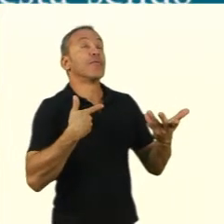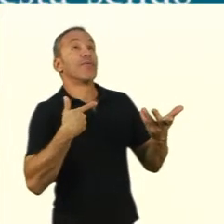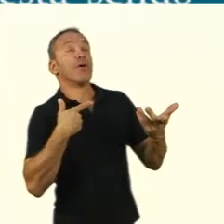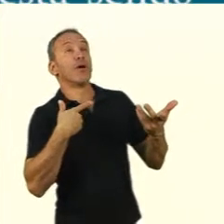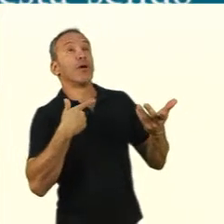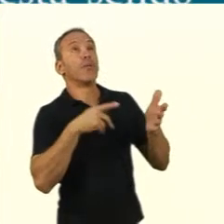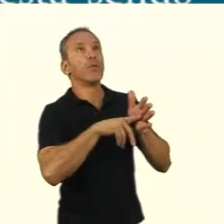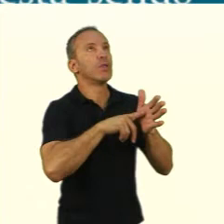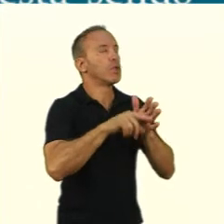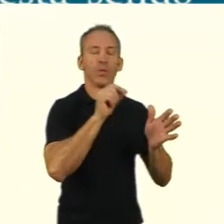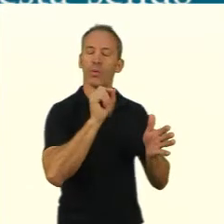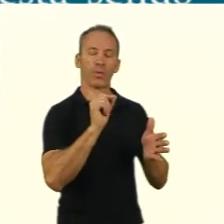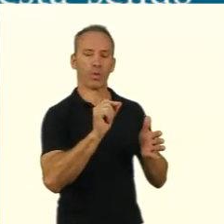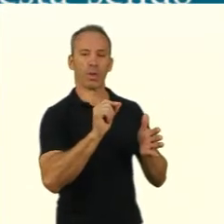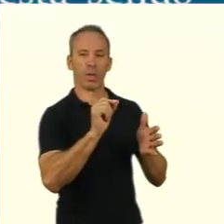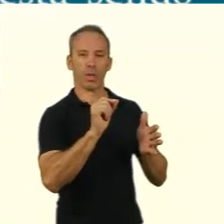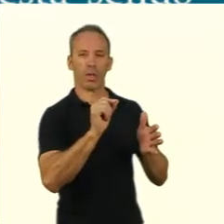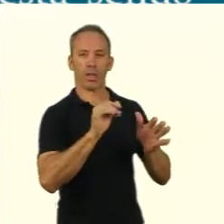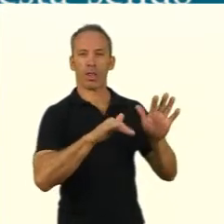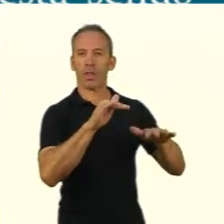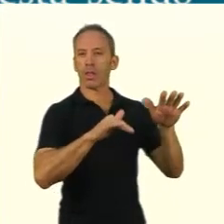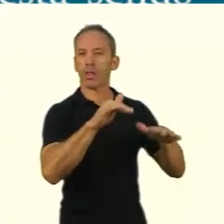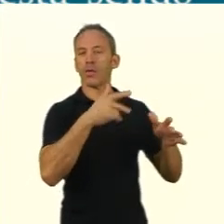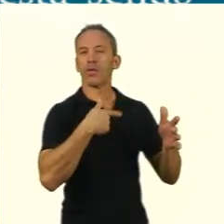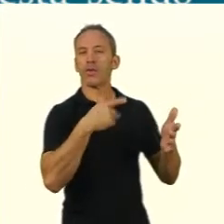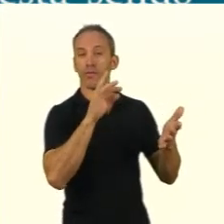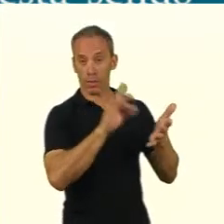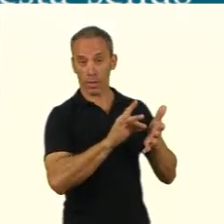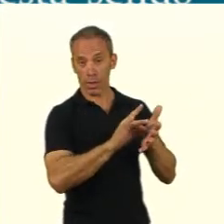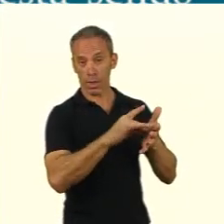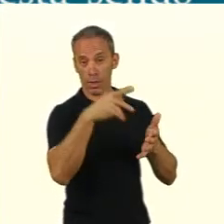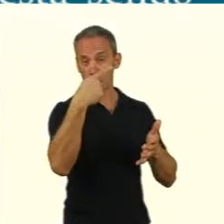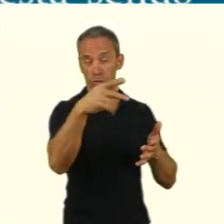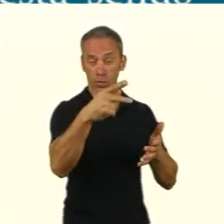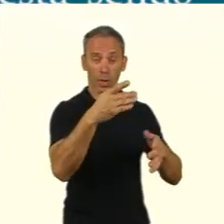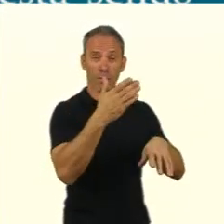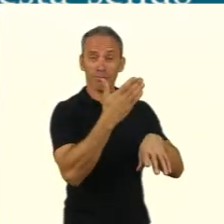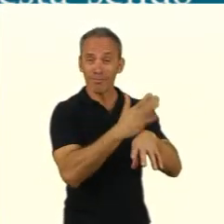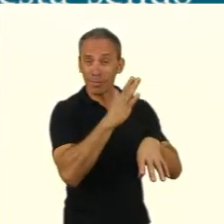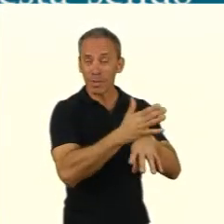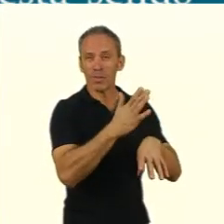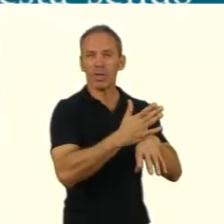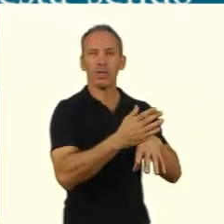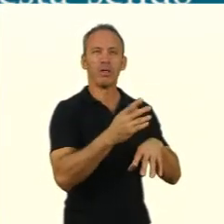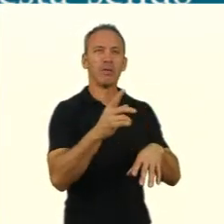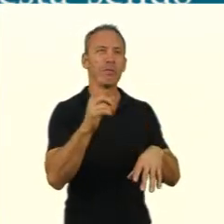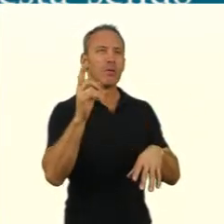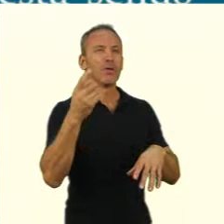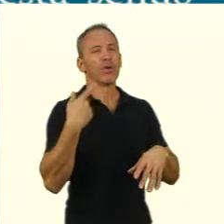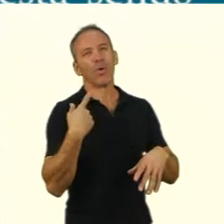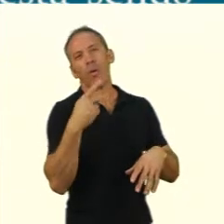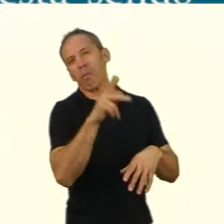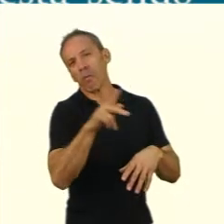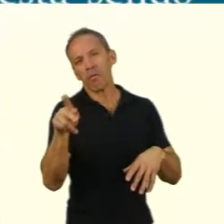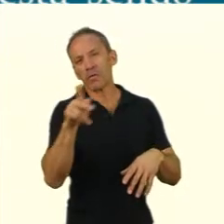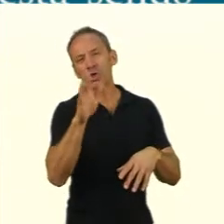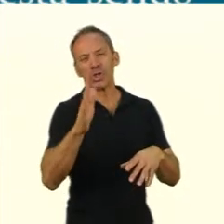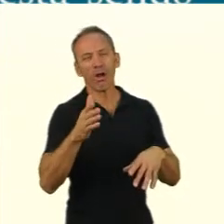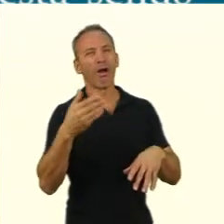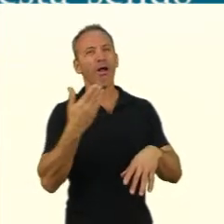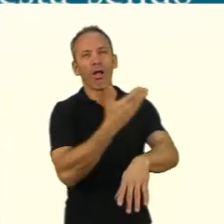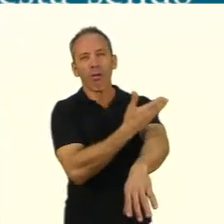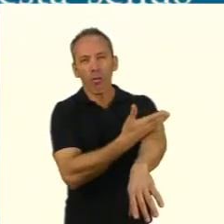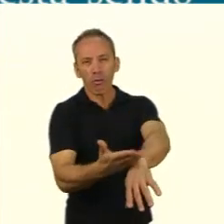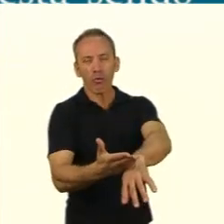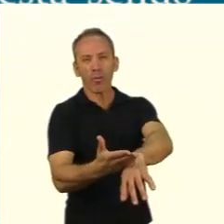delimitação da investigação. trata da problemática da pesquisa. Nela, deve-se